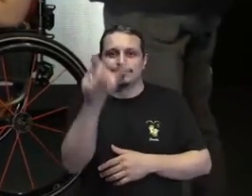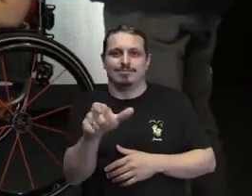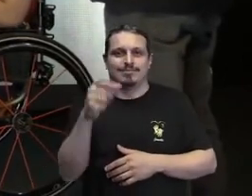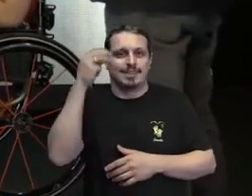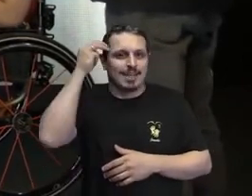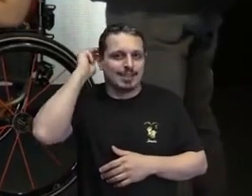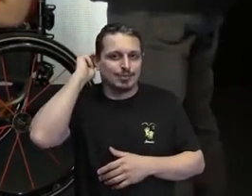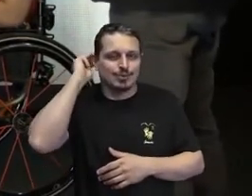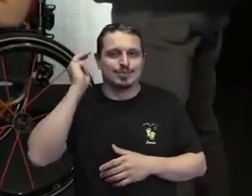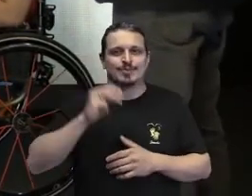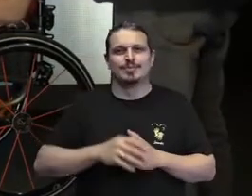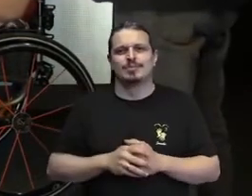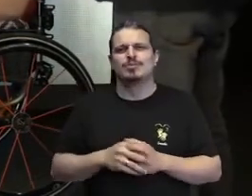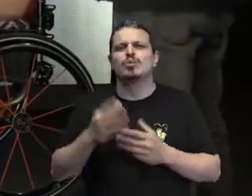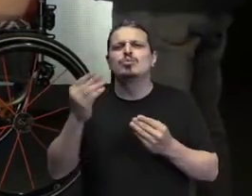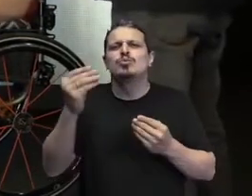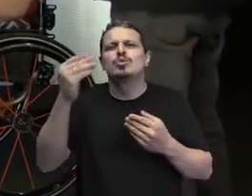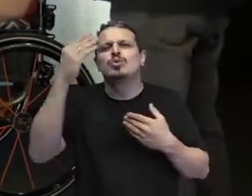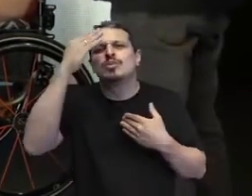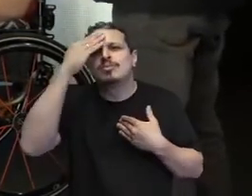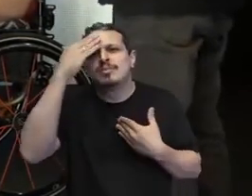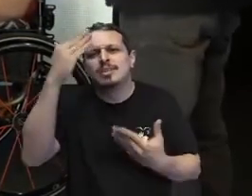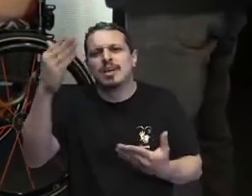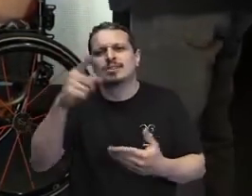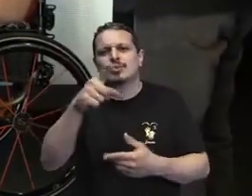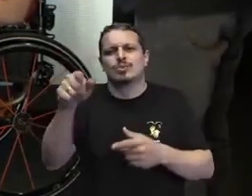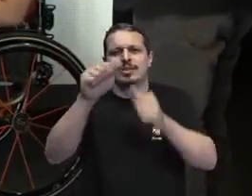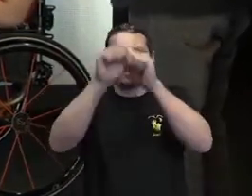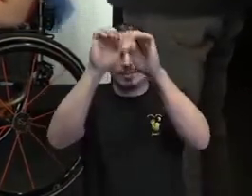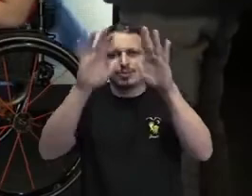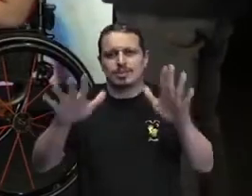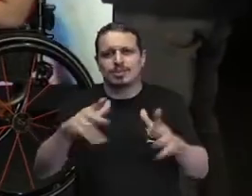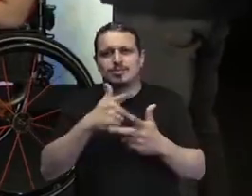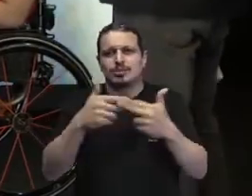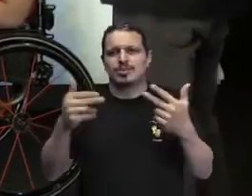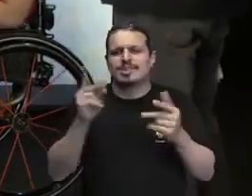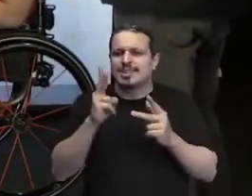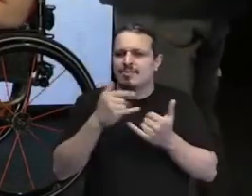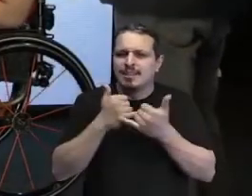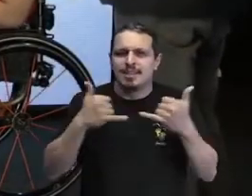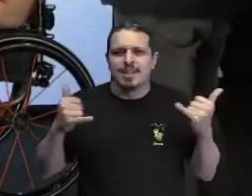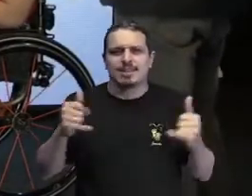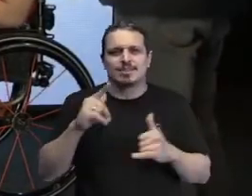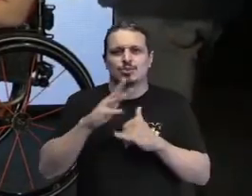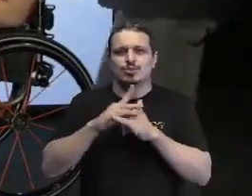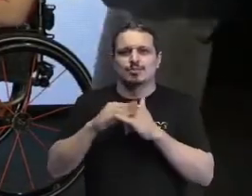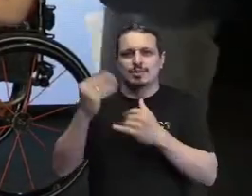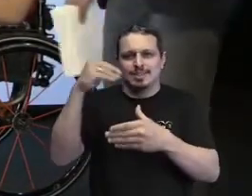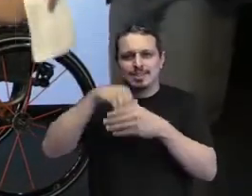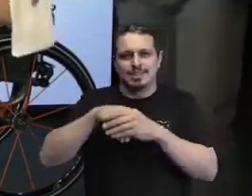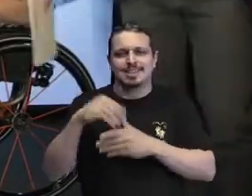Deus te abençoe e te dê sempre muita energia para você continuar esse teu trabalho, que é lindo. Obrigado.